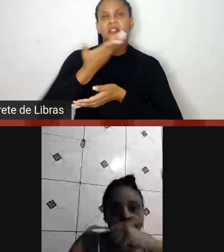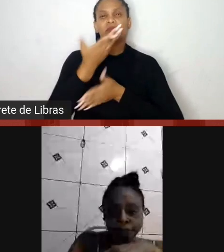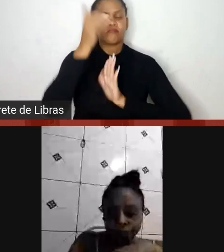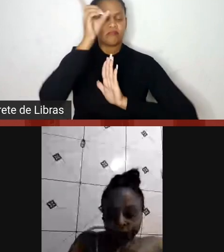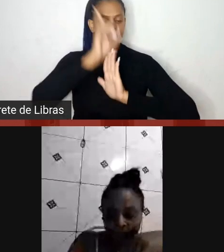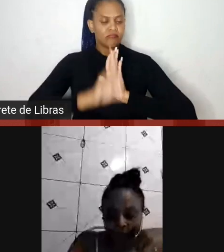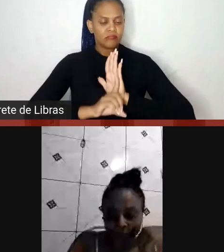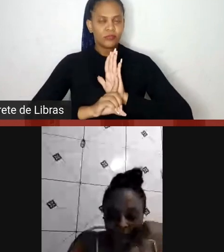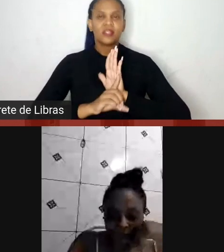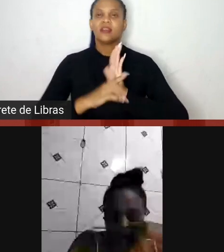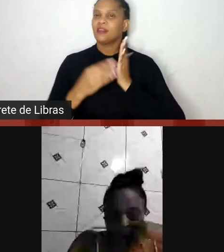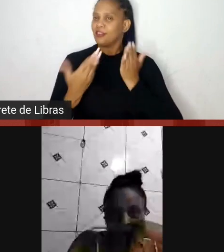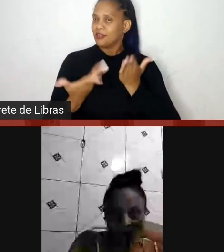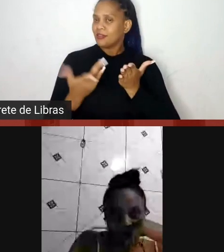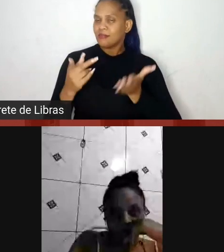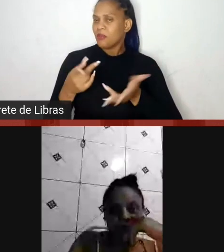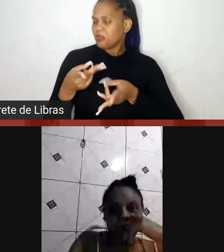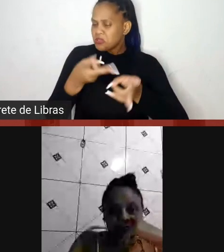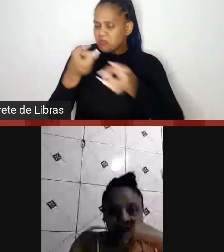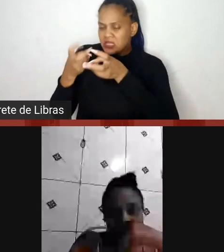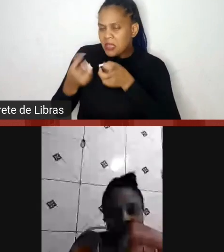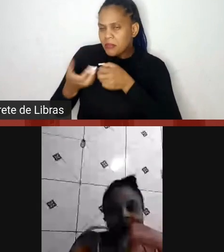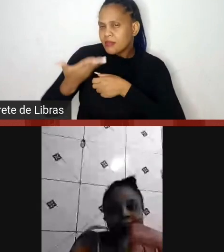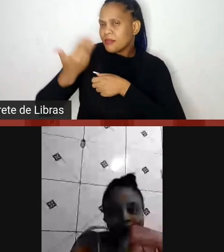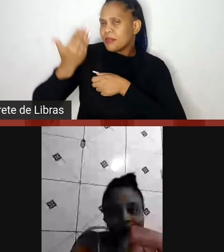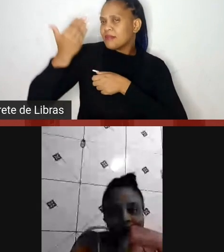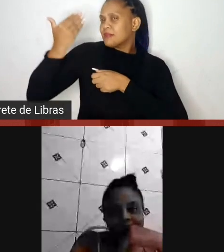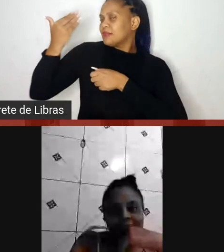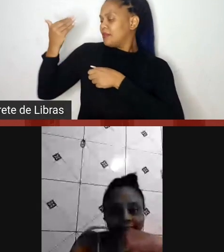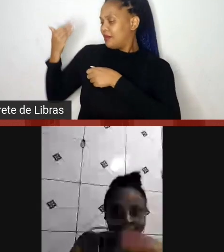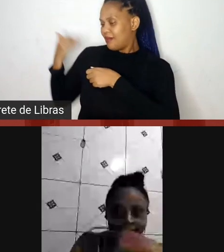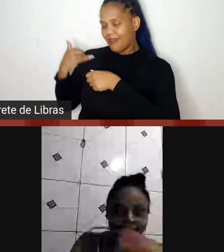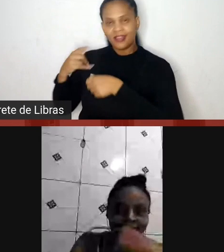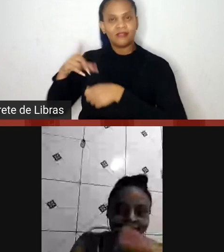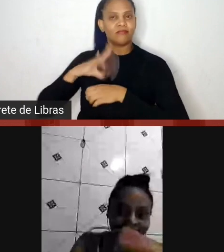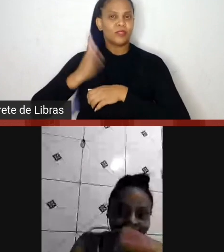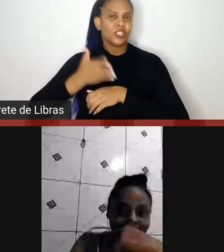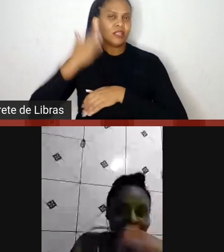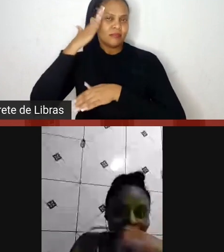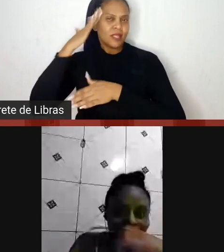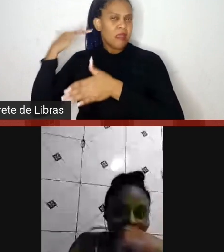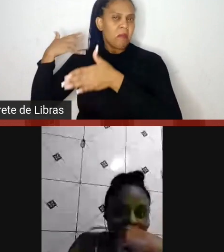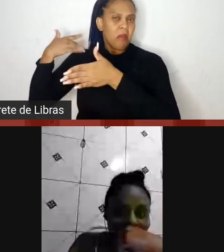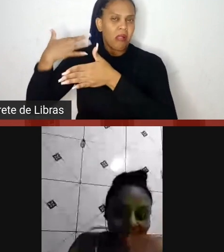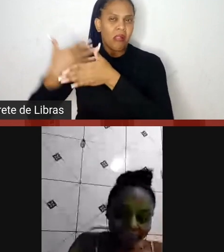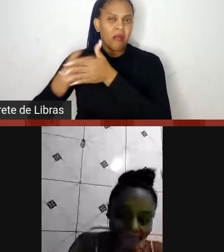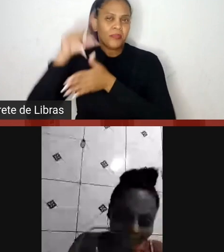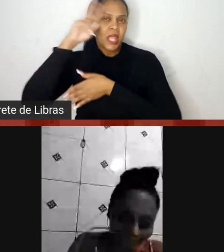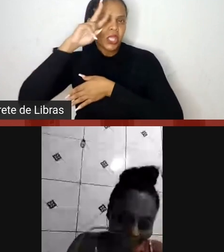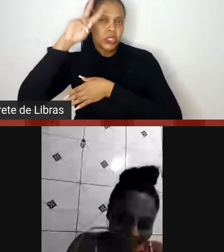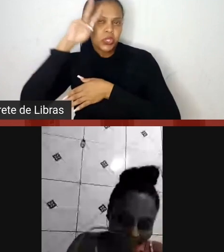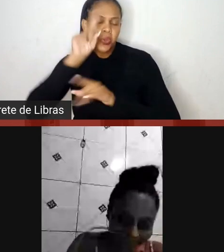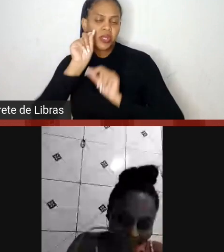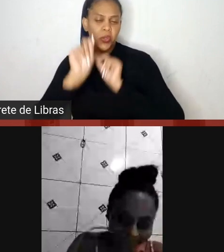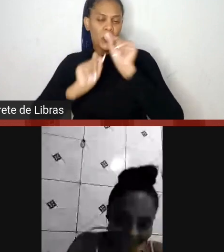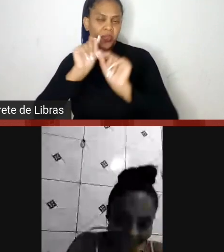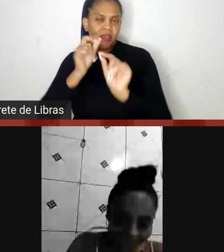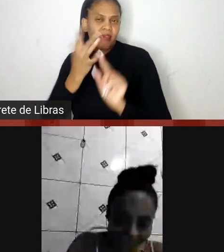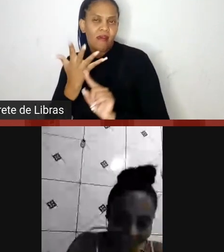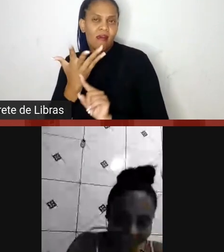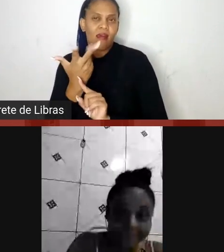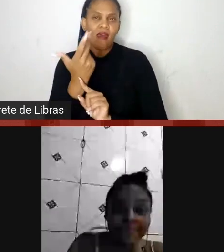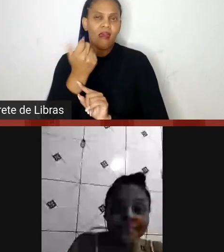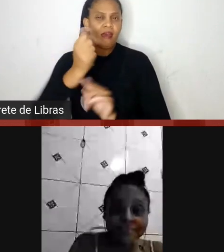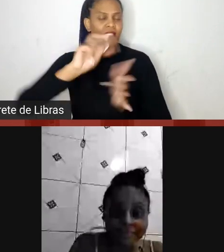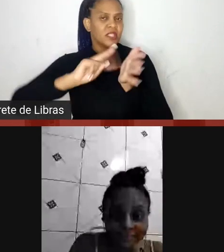pequeno, né, a gente vê daquela história que as pessoas não... o que é arte, né, até eu fiquei pensando nisso até